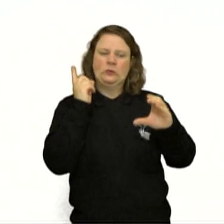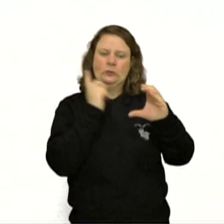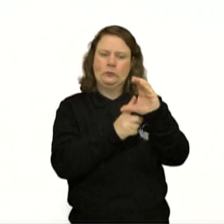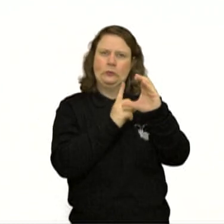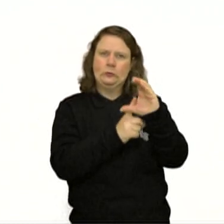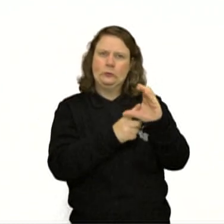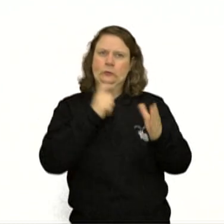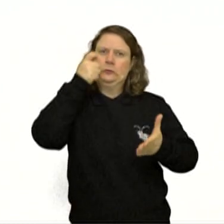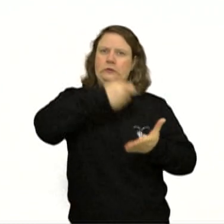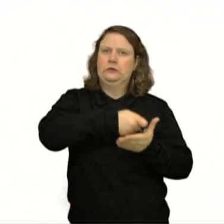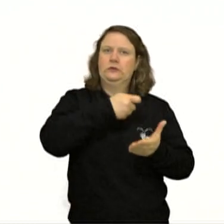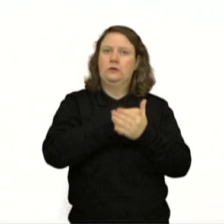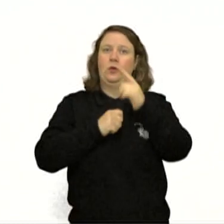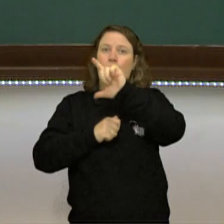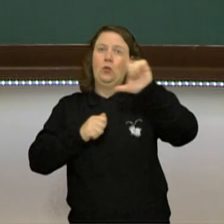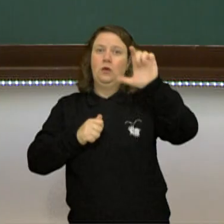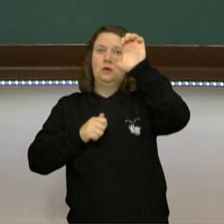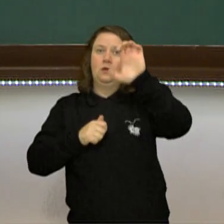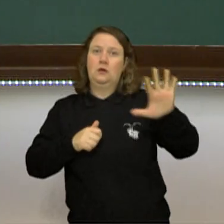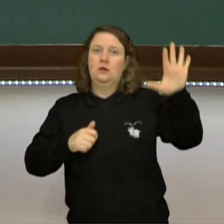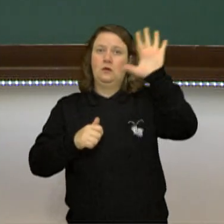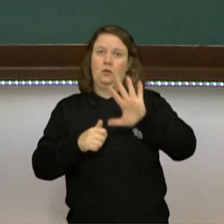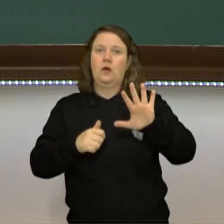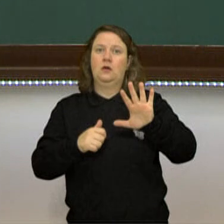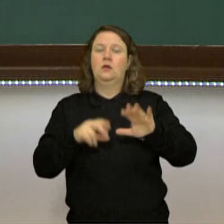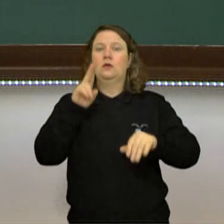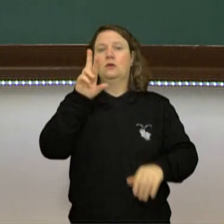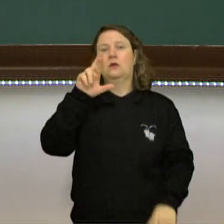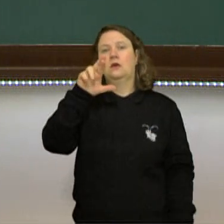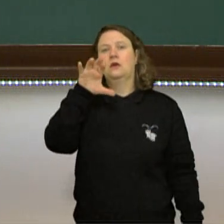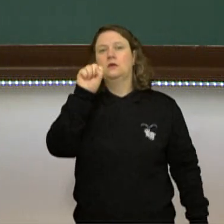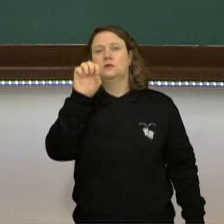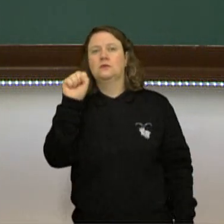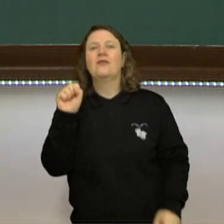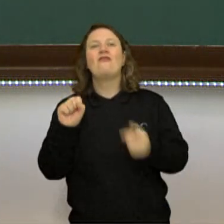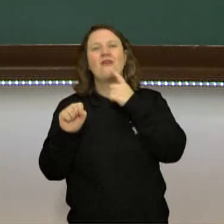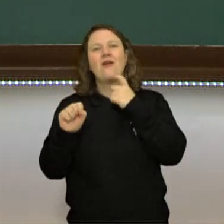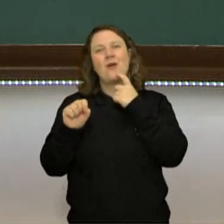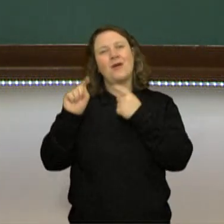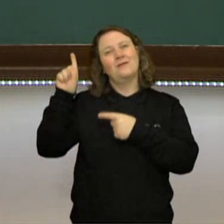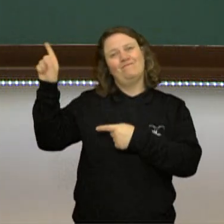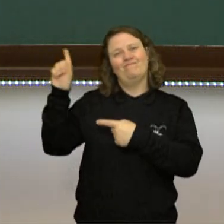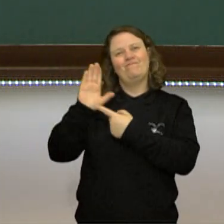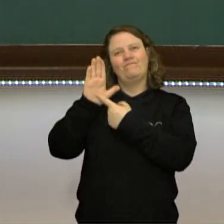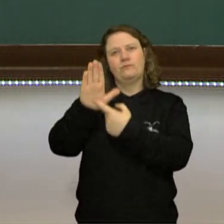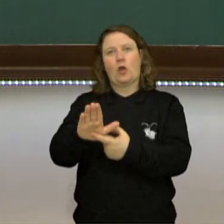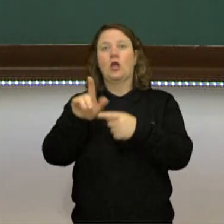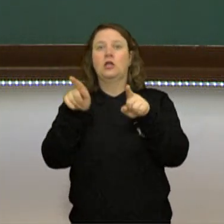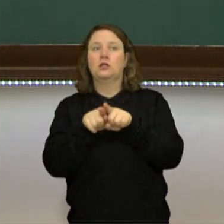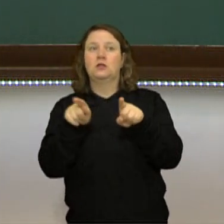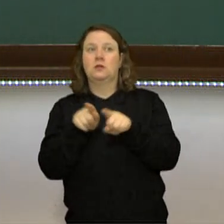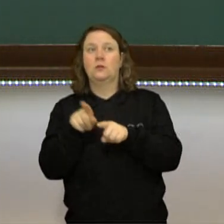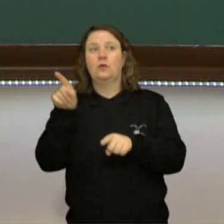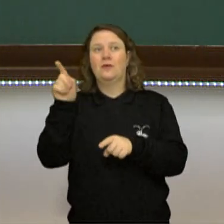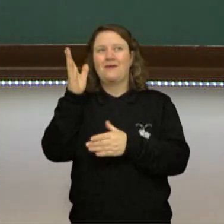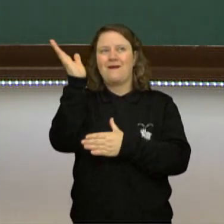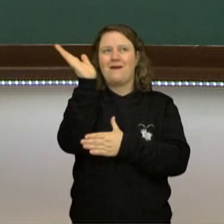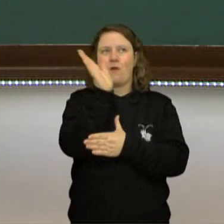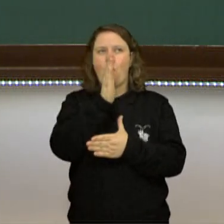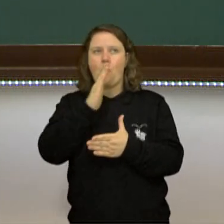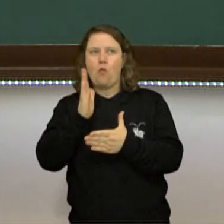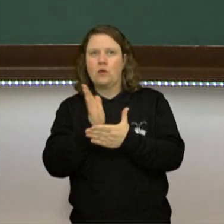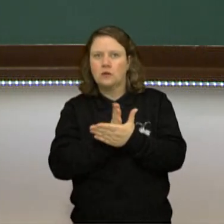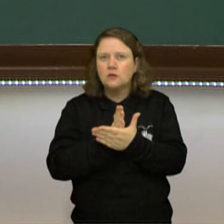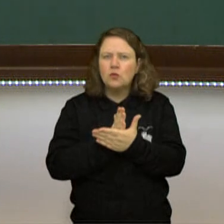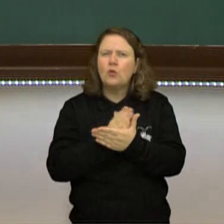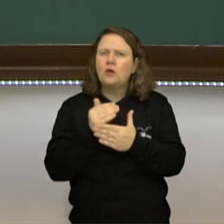do leste europeu, encabeçados pela União Soviética. Então, essa linha aqui no meio seria a Cortina de Ferro. Isso